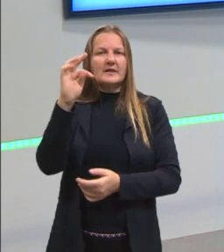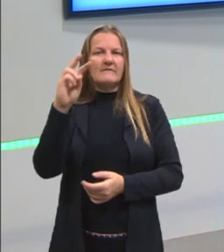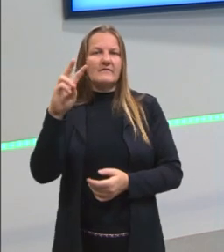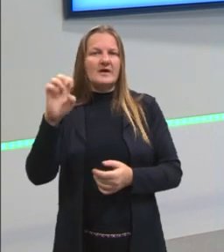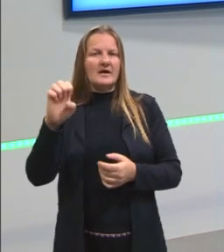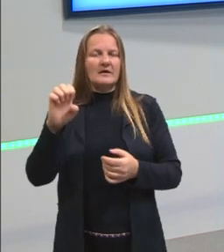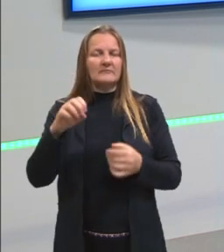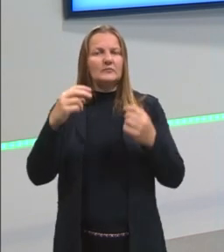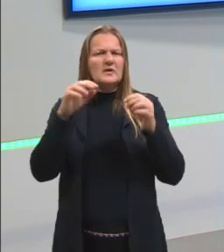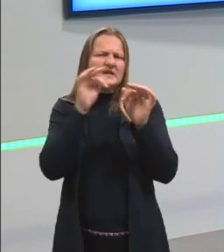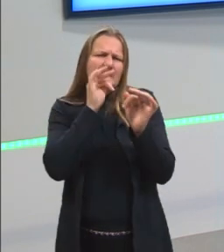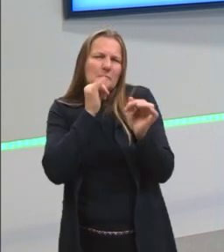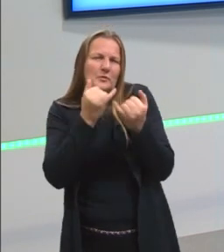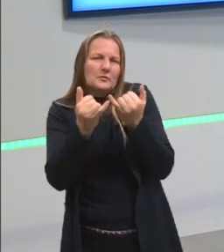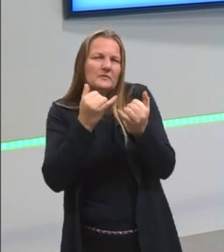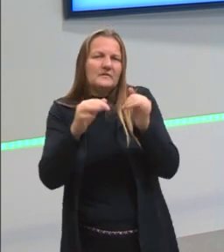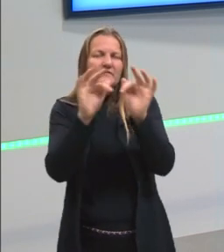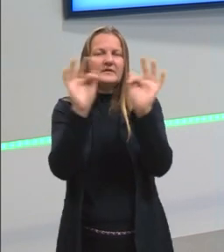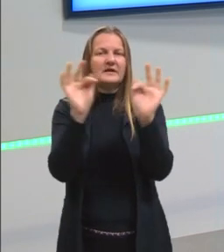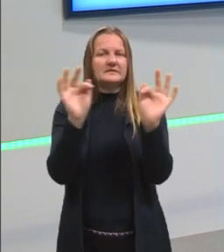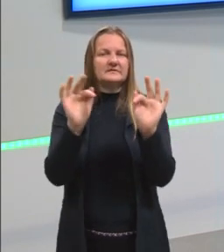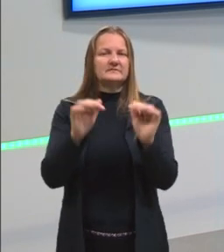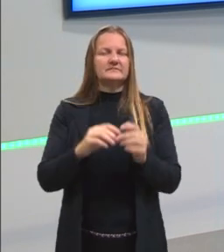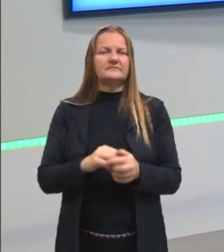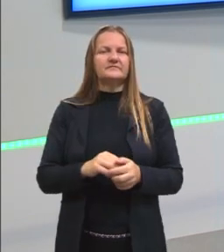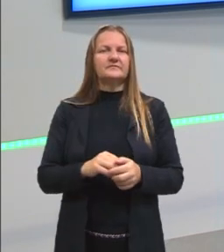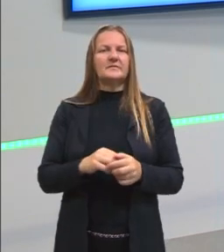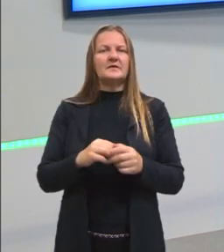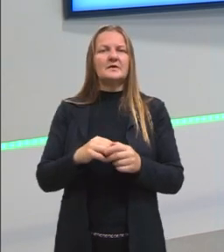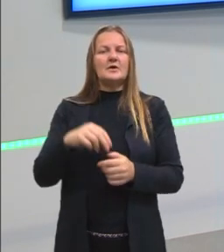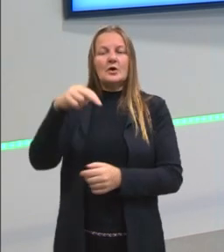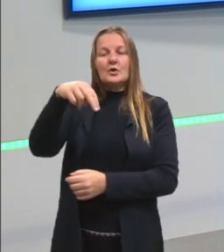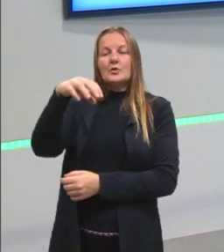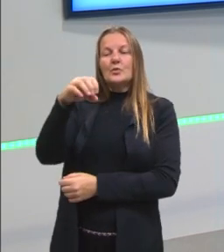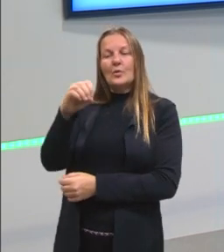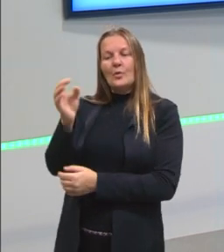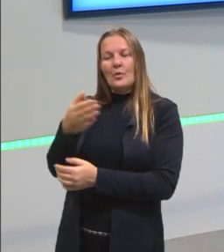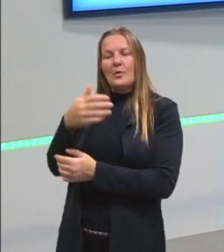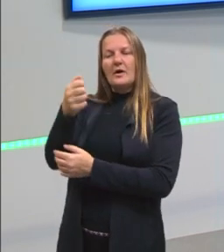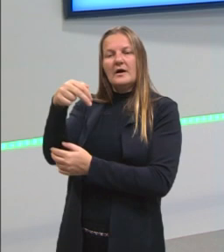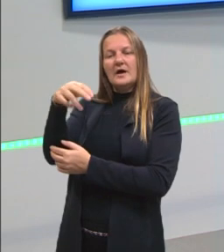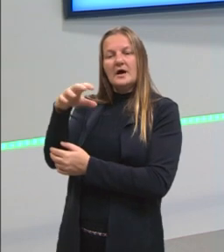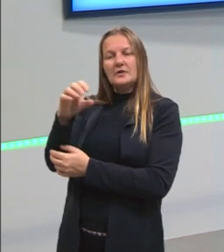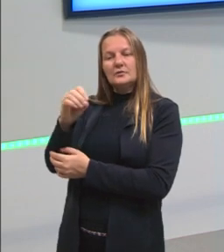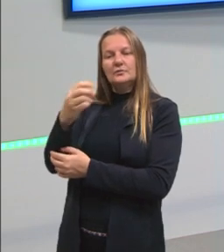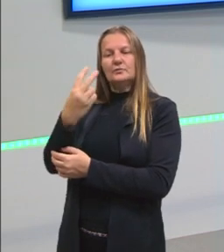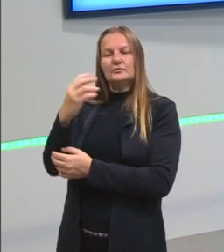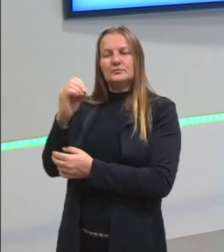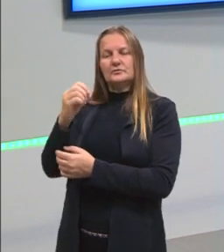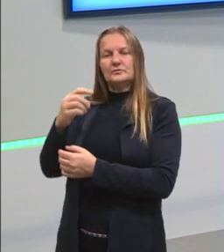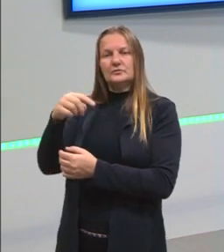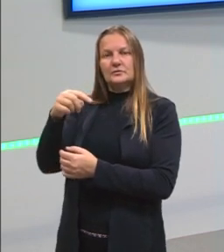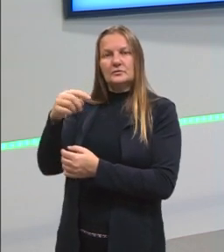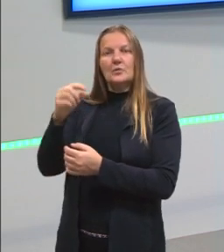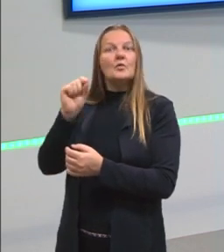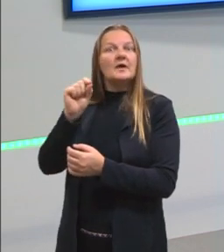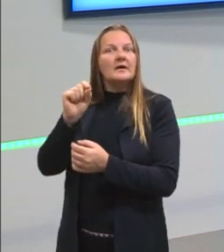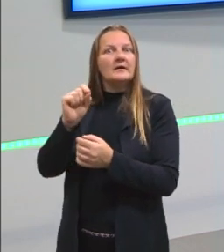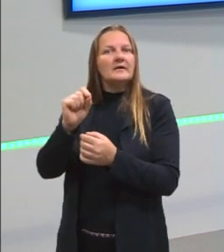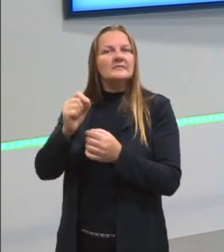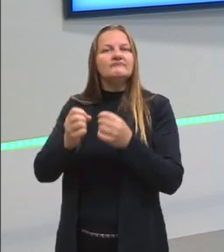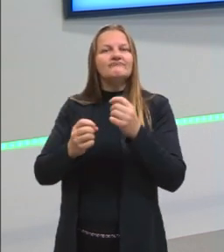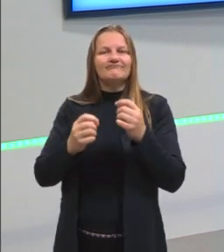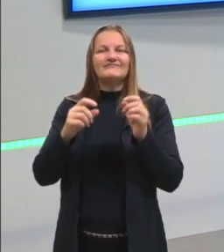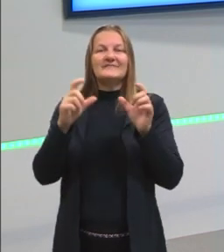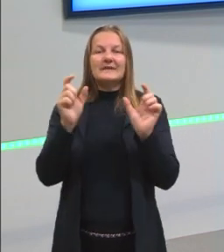Beleza. No ano de 2022, é uma expressão que indica tempo. É fácil da